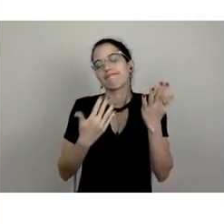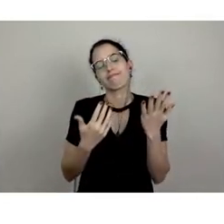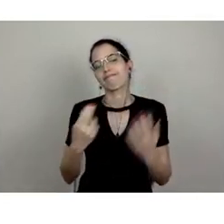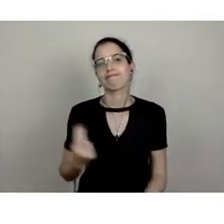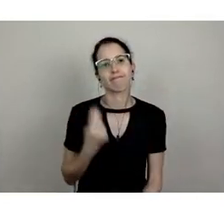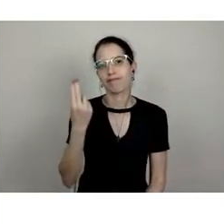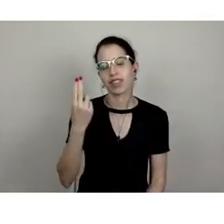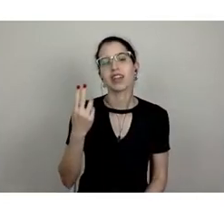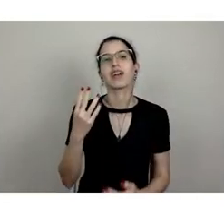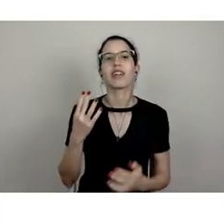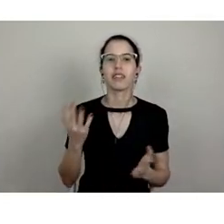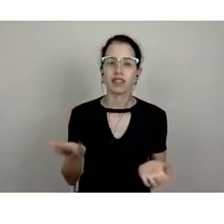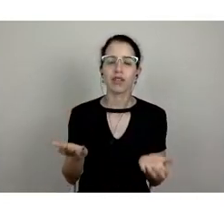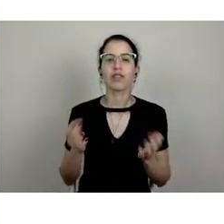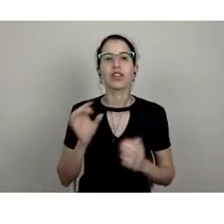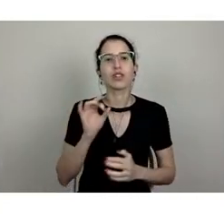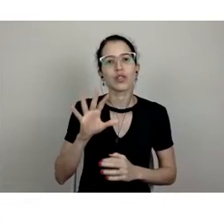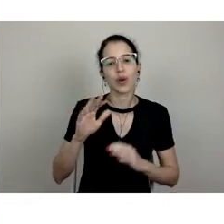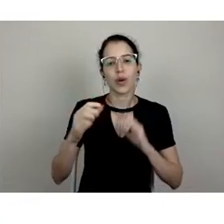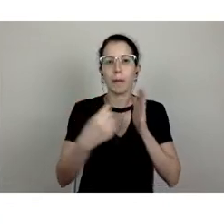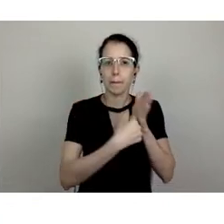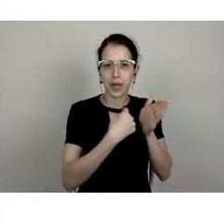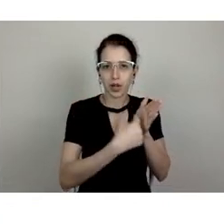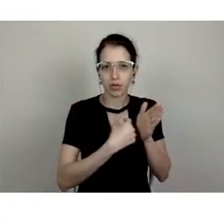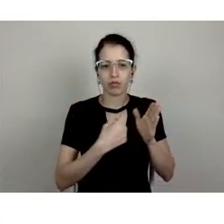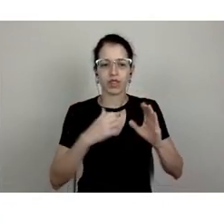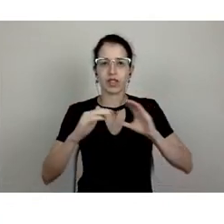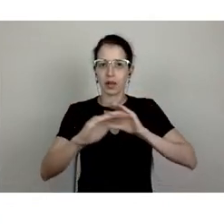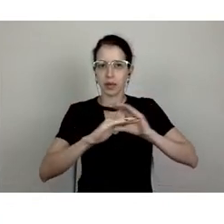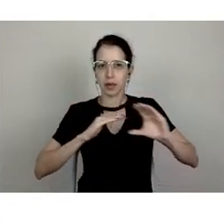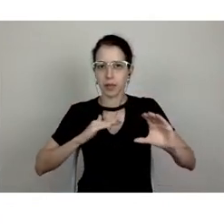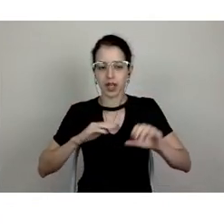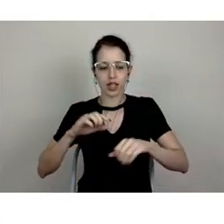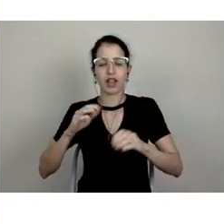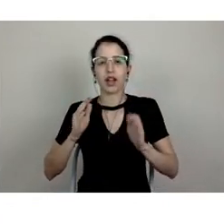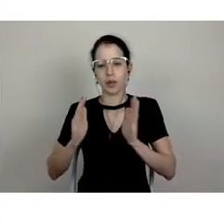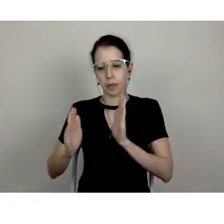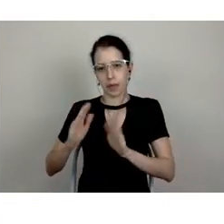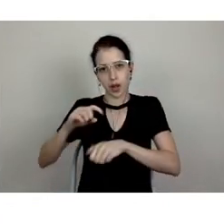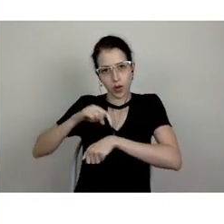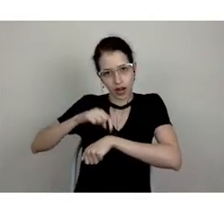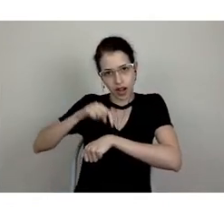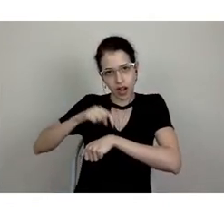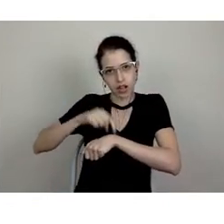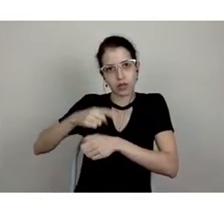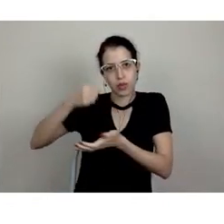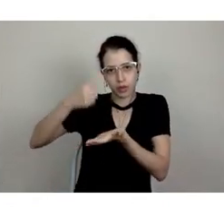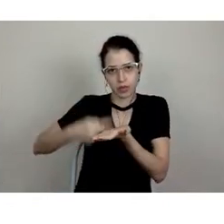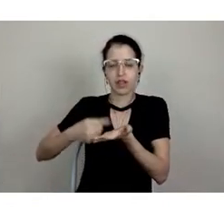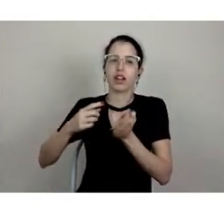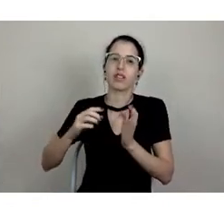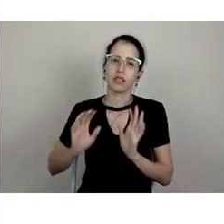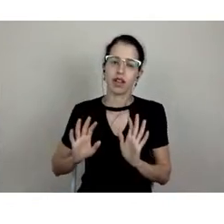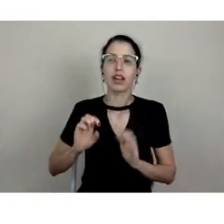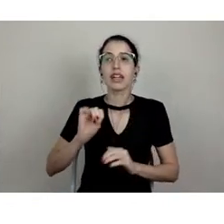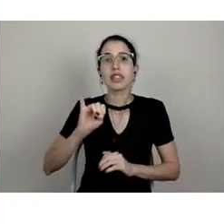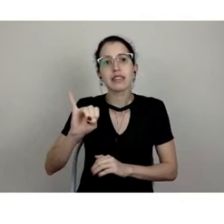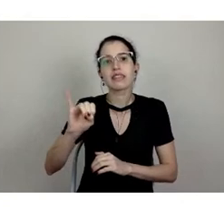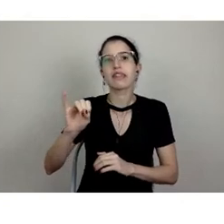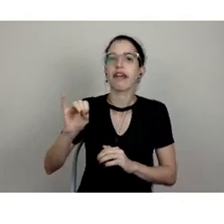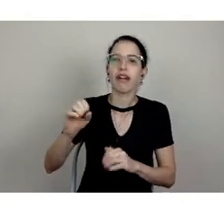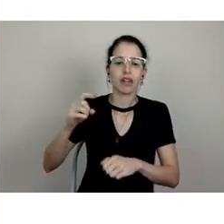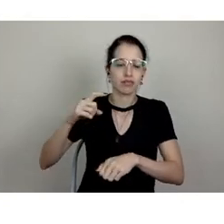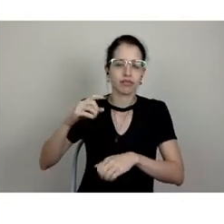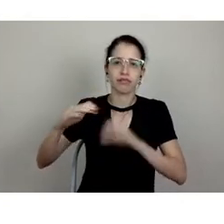por e-mail no horário previsto, então talvez não haja tempo para que a gente traga aqui as perguntas eventualmente